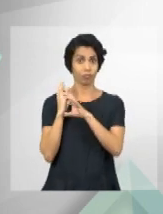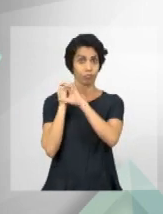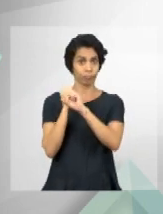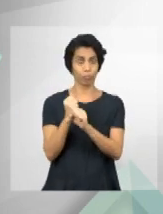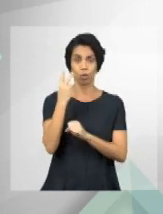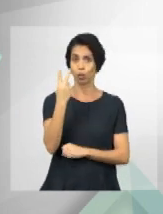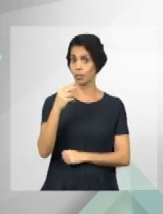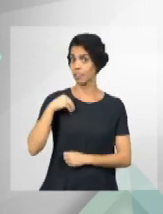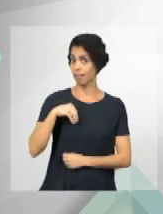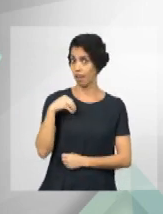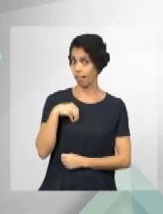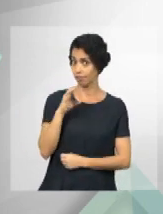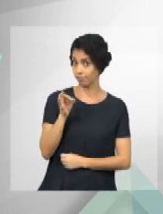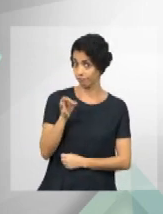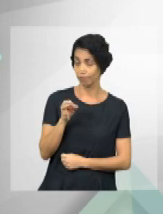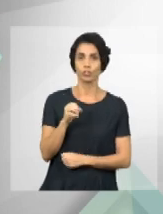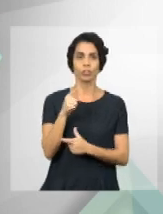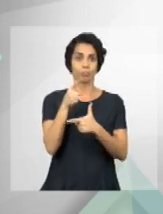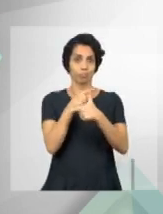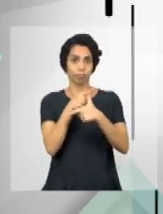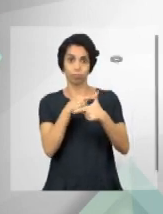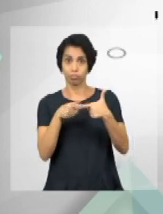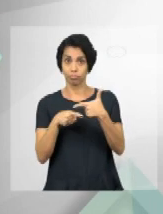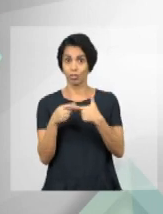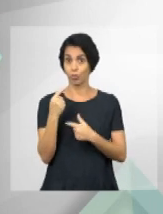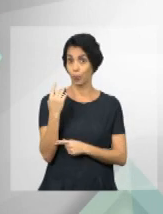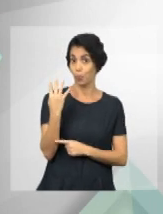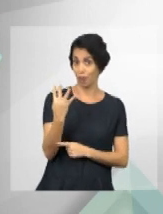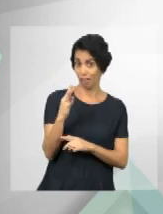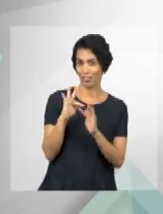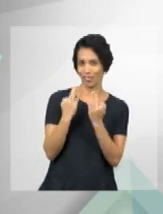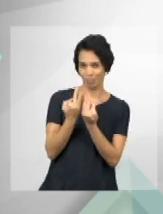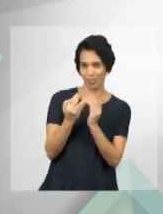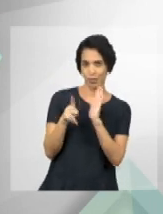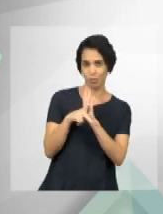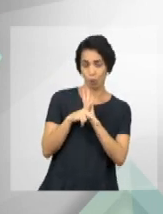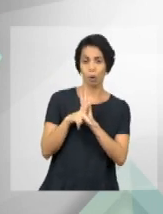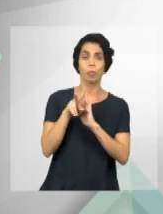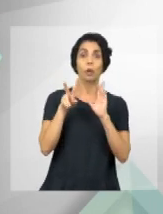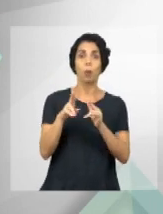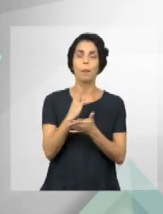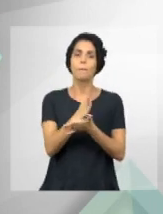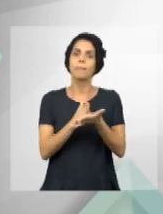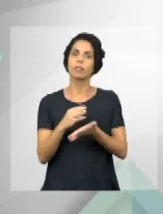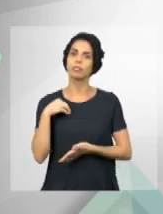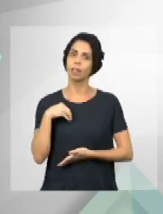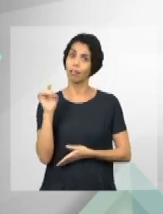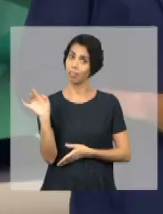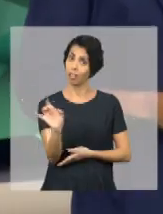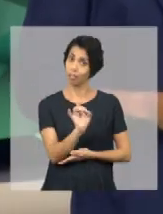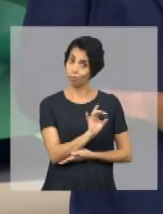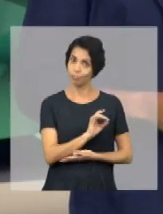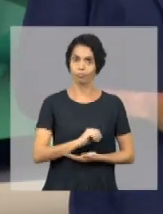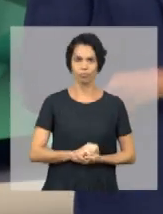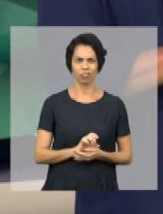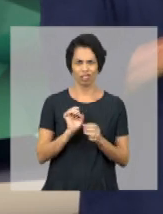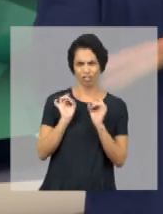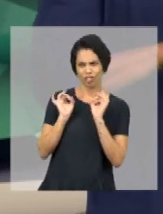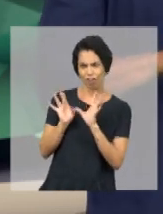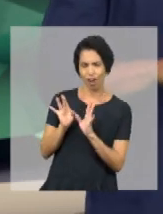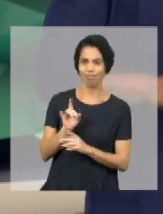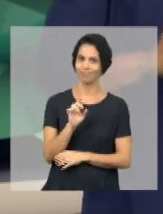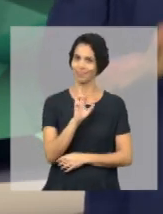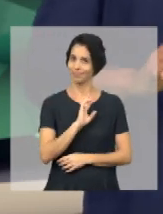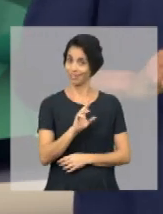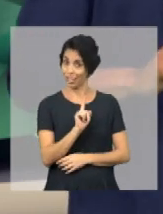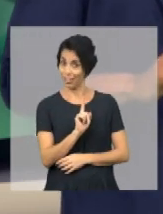é de dois salários mínimos. Dividindo por todos os membros, dá meio salário mínimo por pessoa. Só isso? Não.